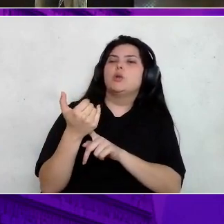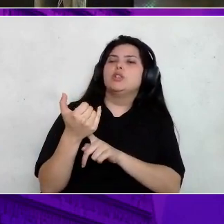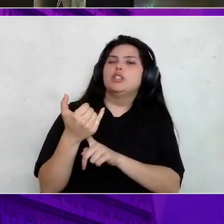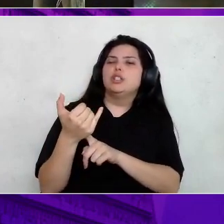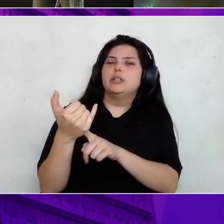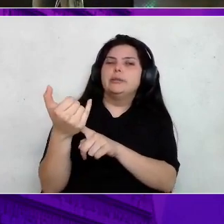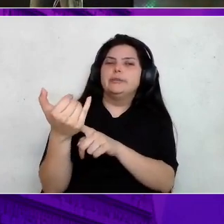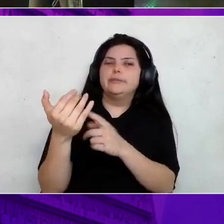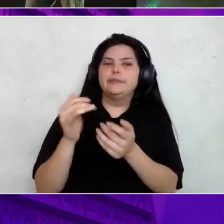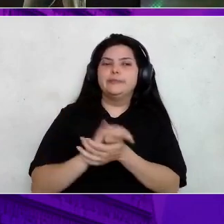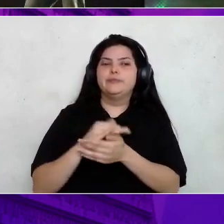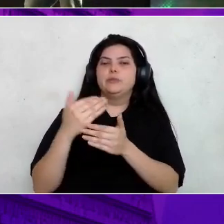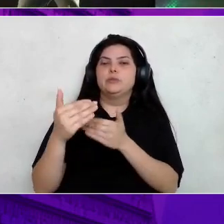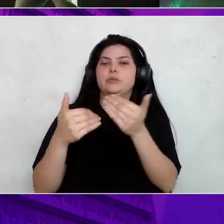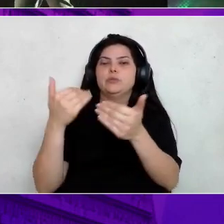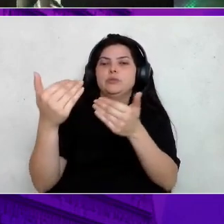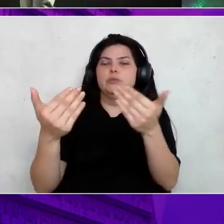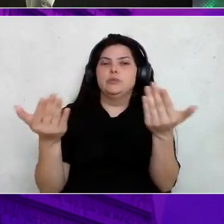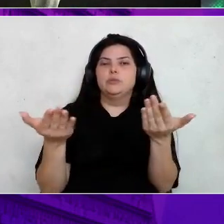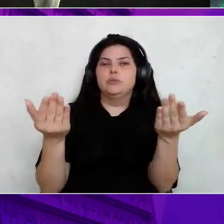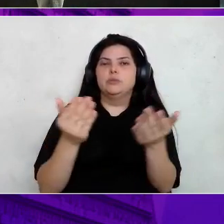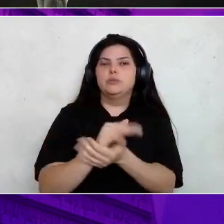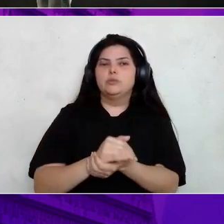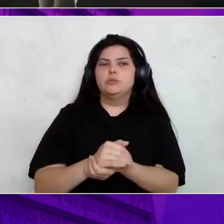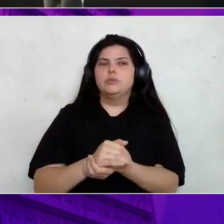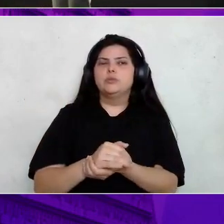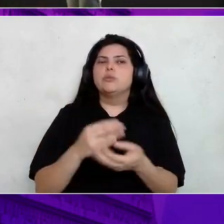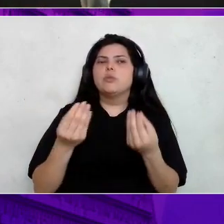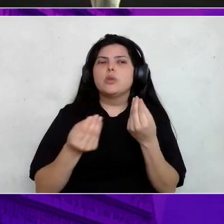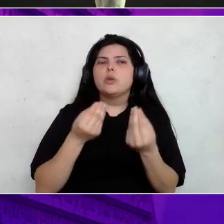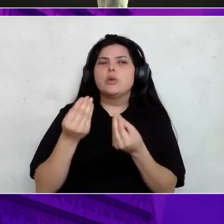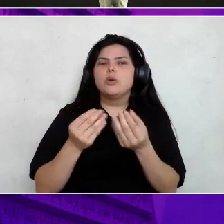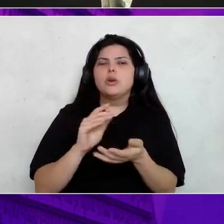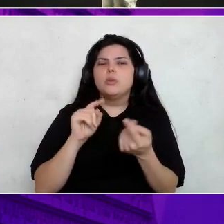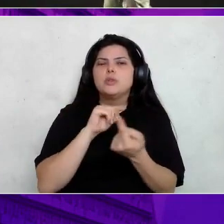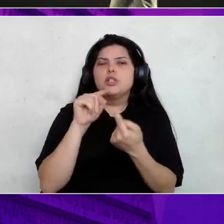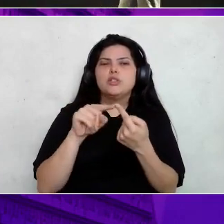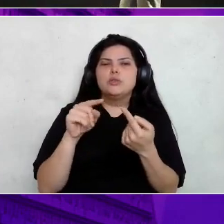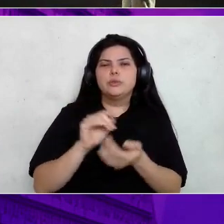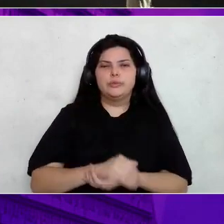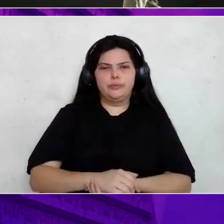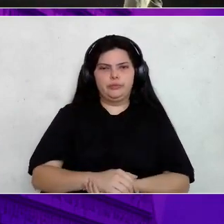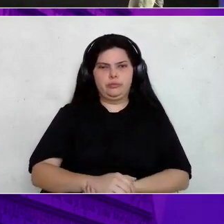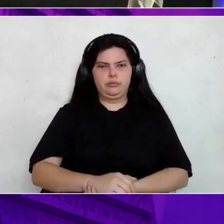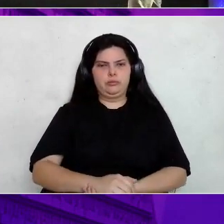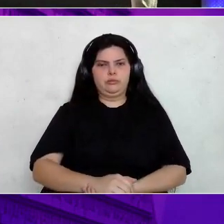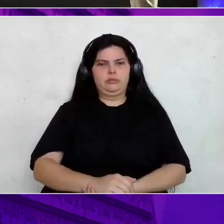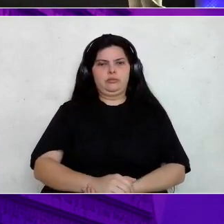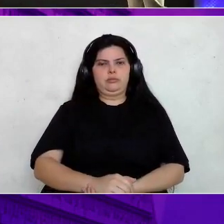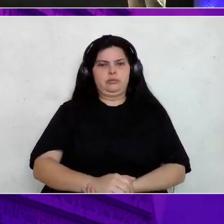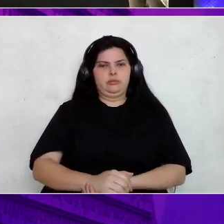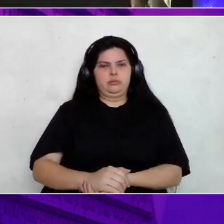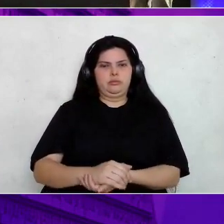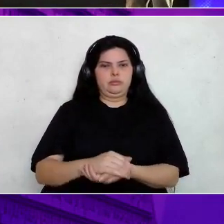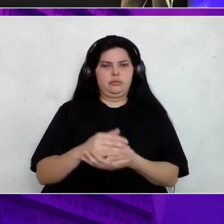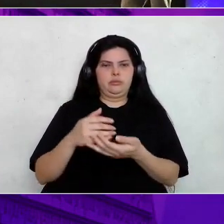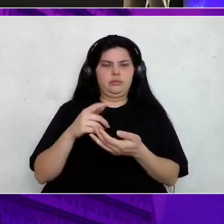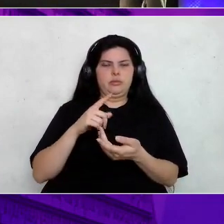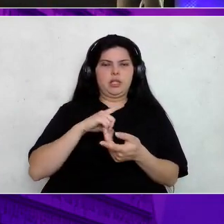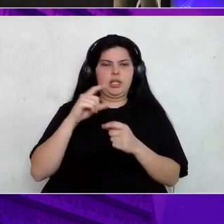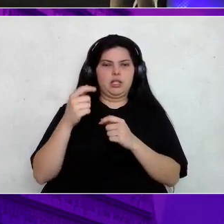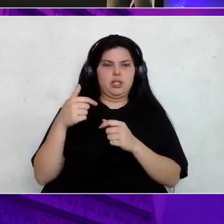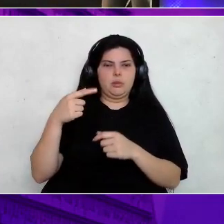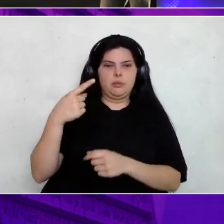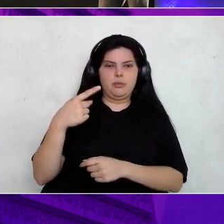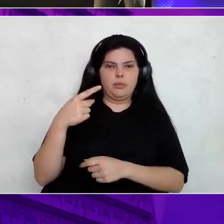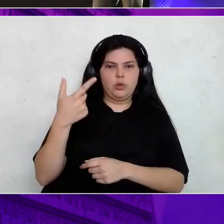evoluindo e como que ela... Então, onde que a gente está indo, na verdade, tá? Esse é o meu objetivo. Então, nós estamos aqui desde, né? Desde 2010, nós